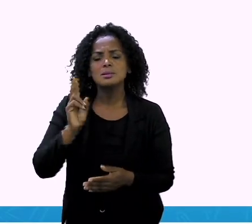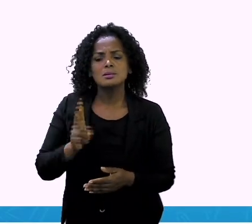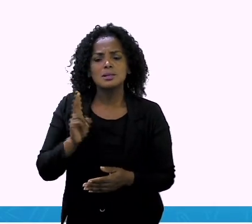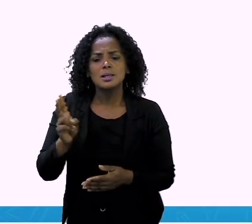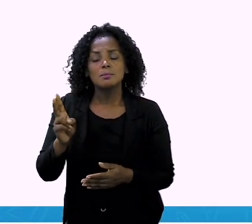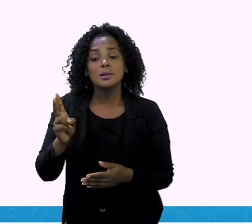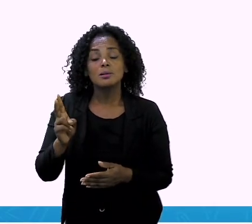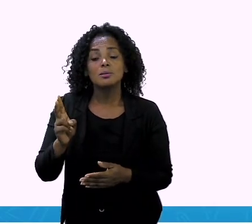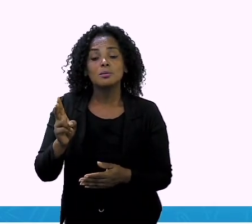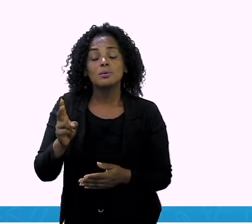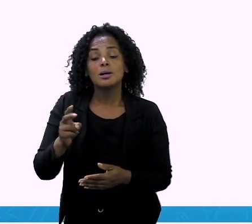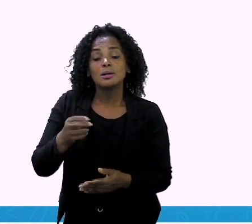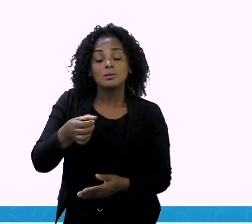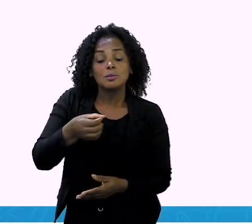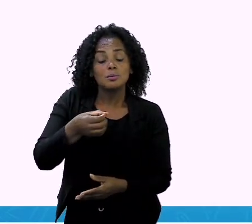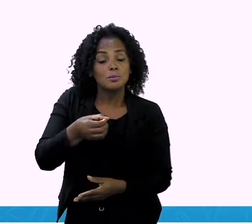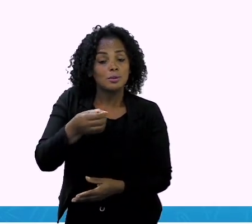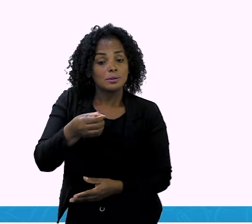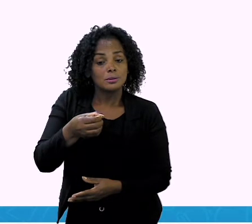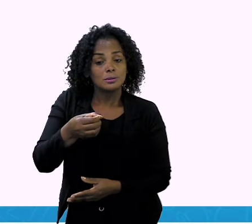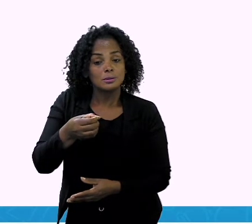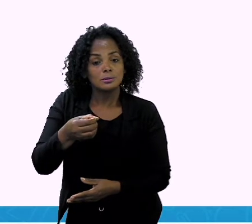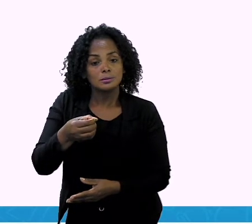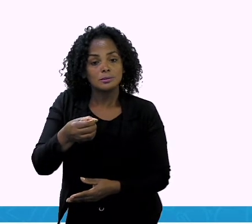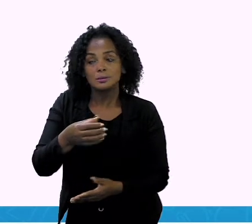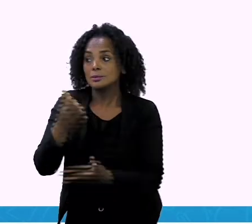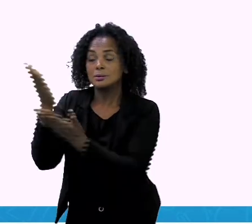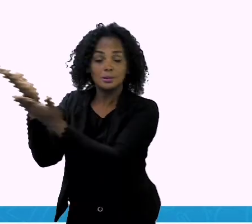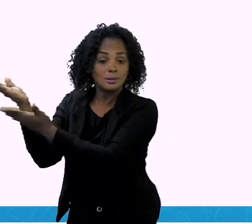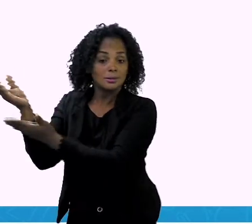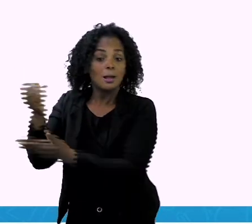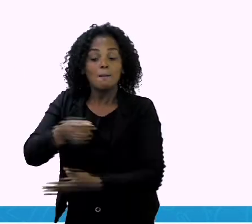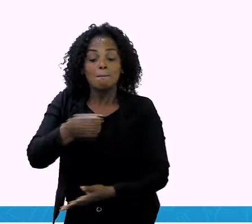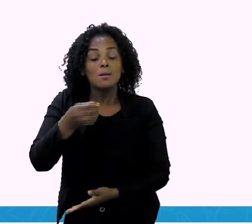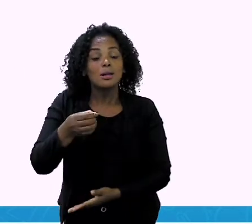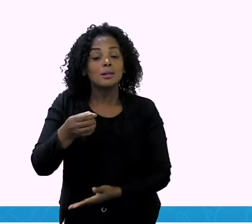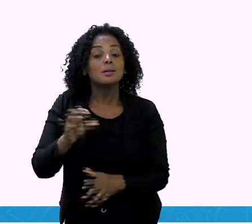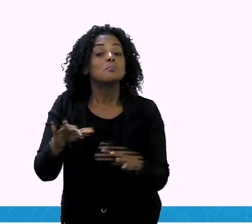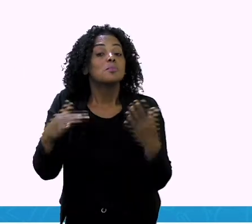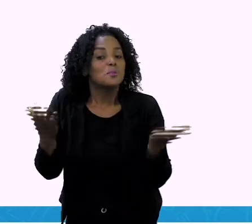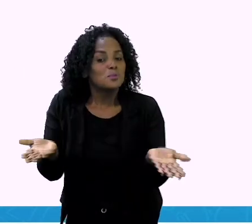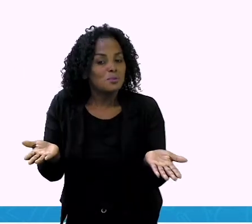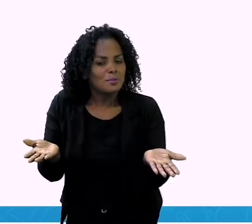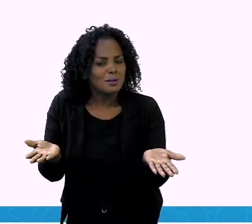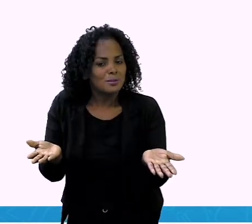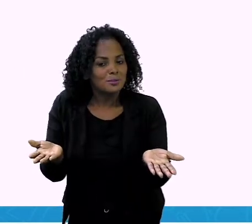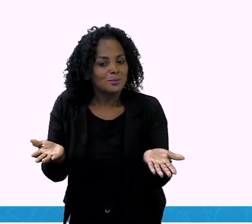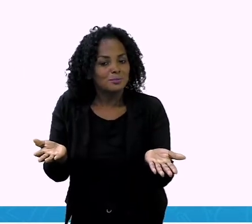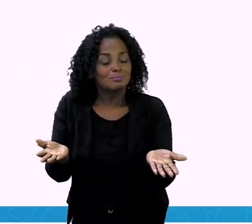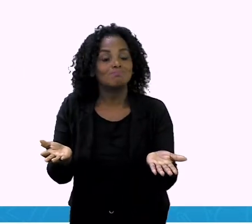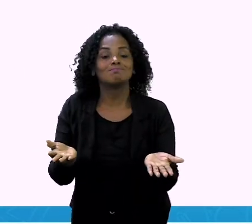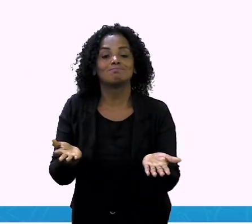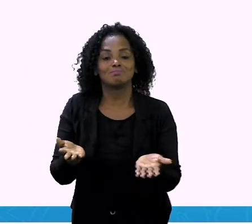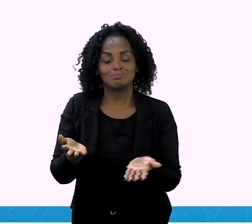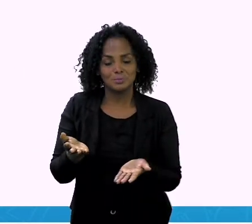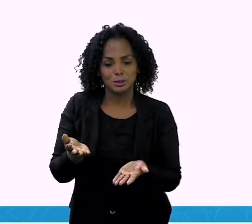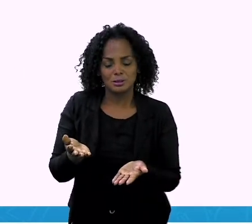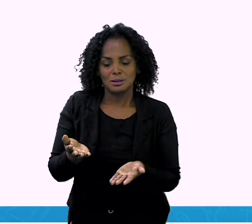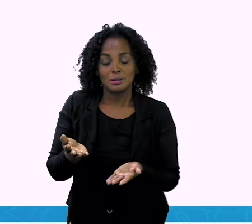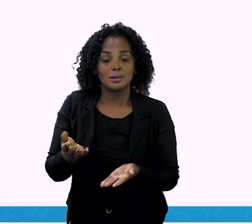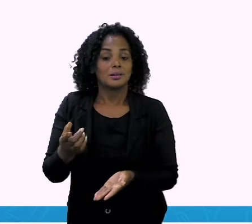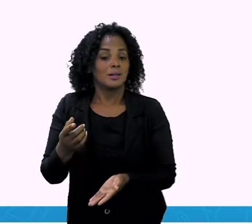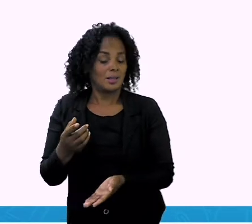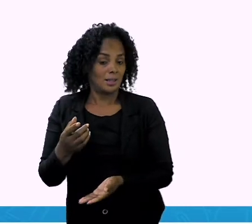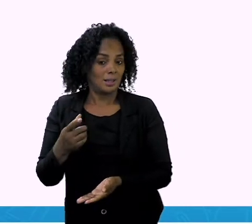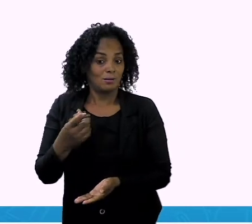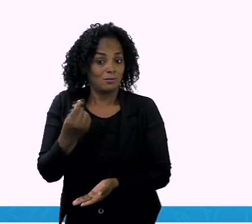vai ficar com dúvida mais. E essa moeda aqui? Tem gente que prefere ganhar essa moeda, porque assim tem um valor